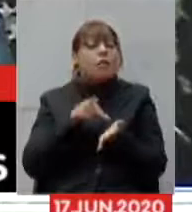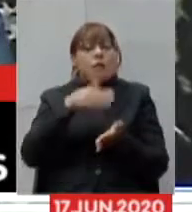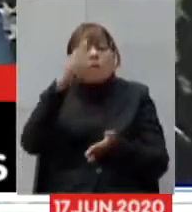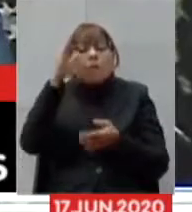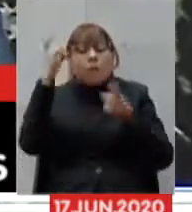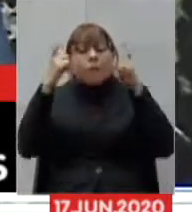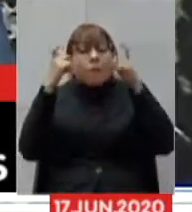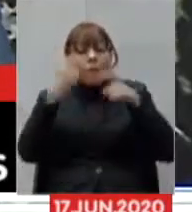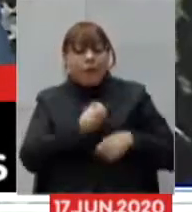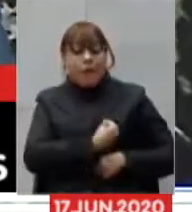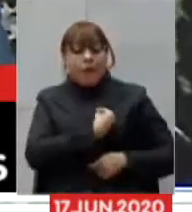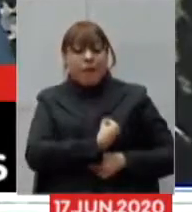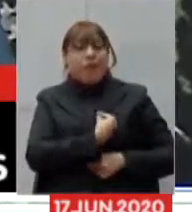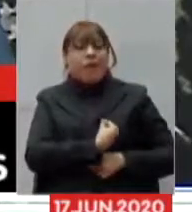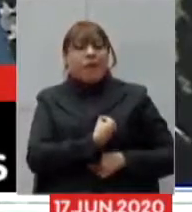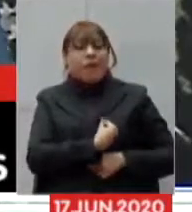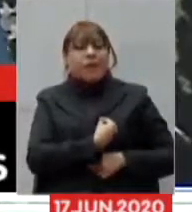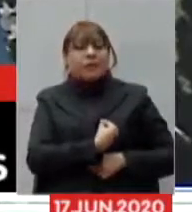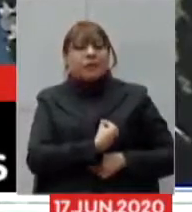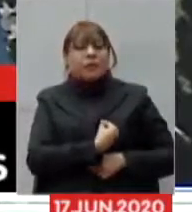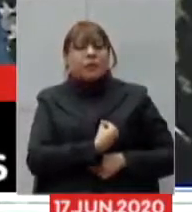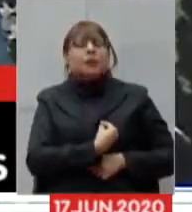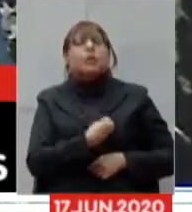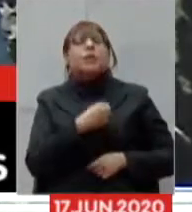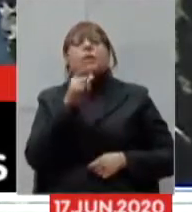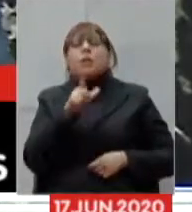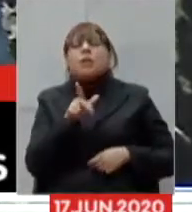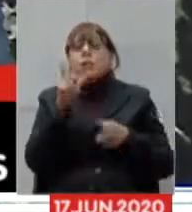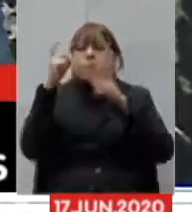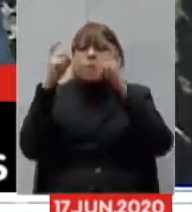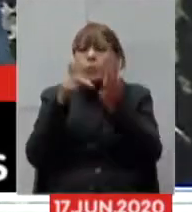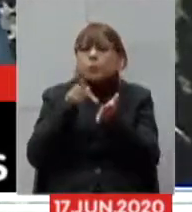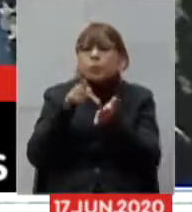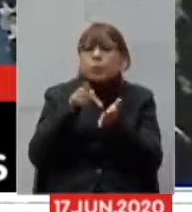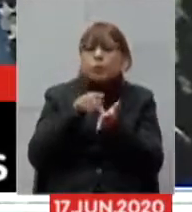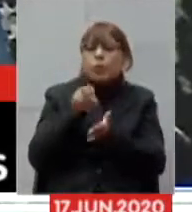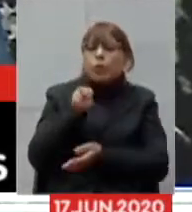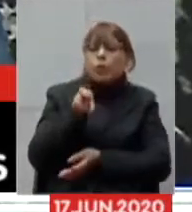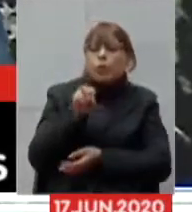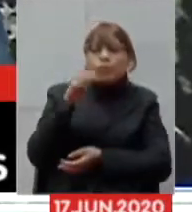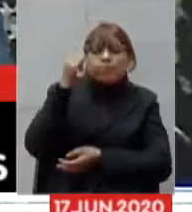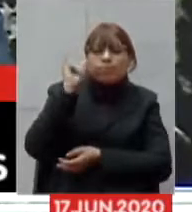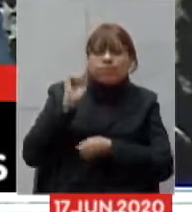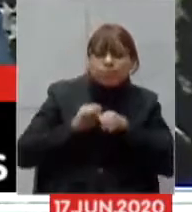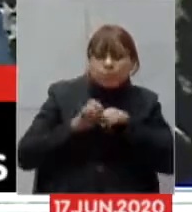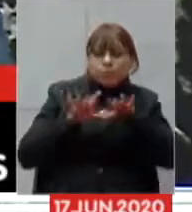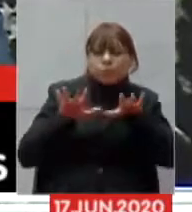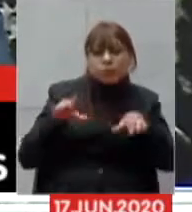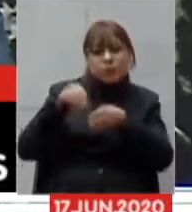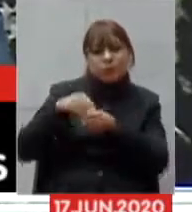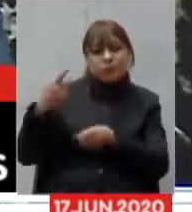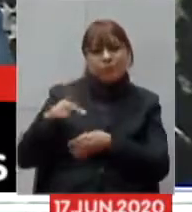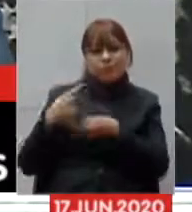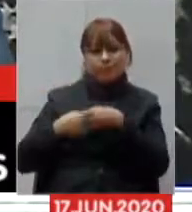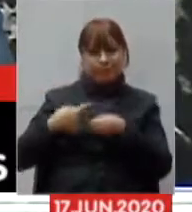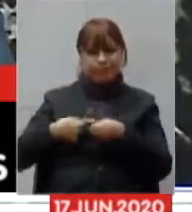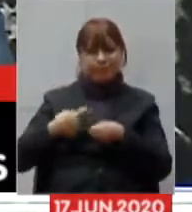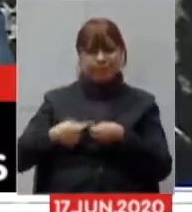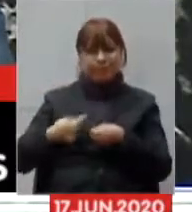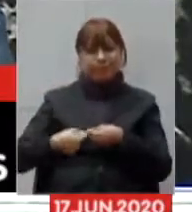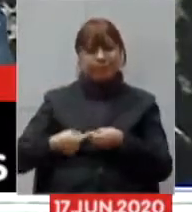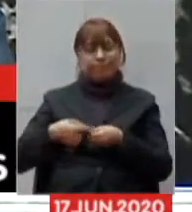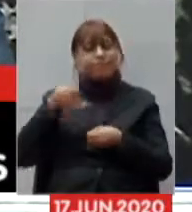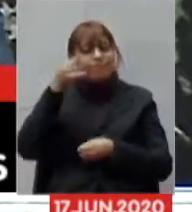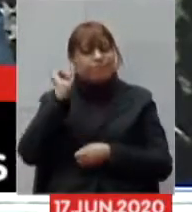preocupado que o vírus não se propague em seu município e não cause tanto